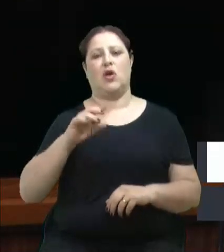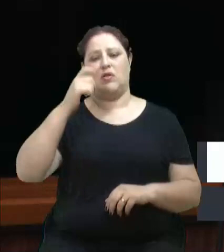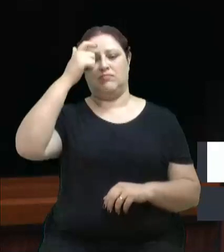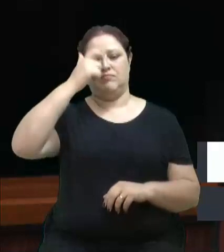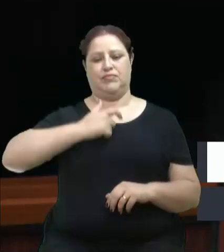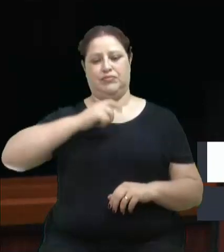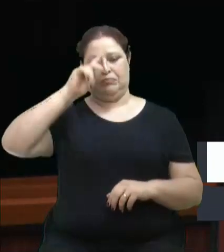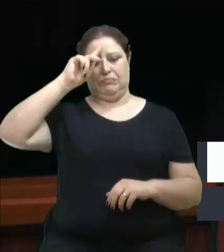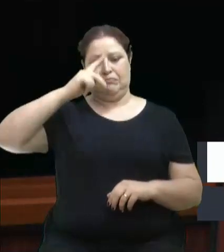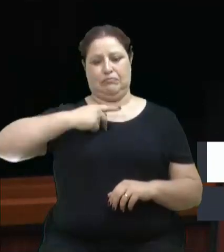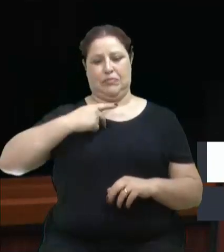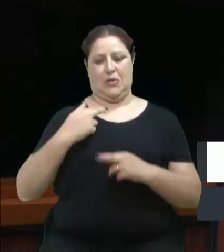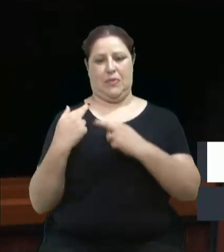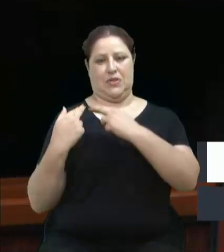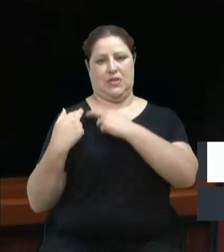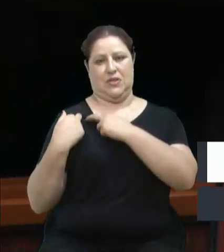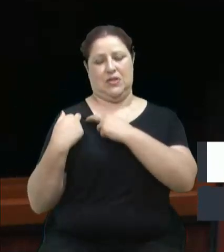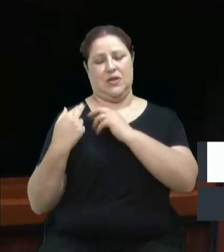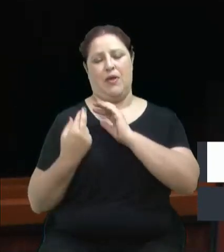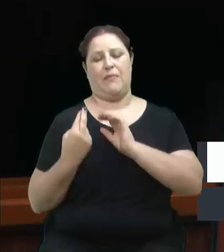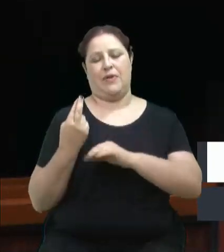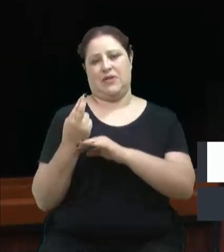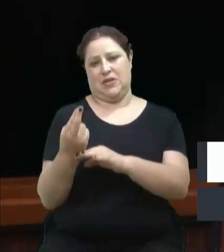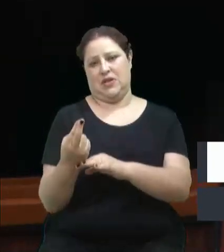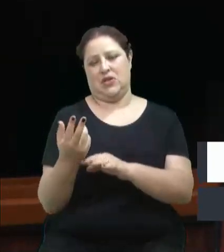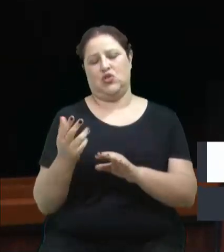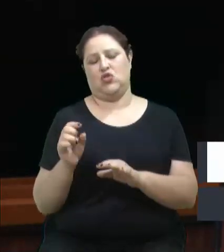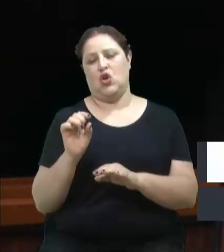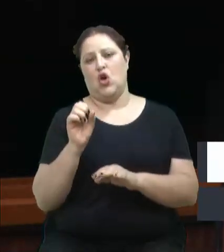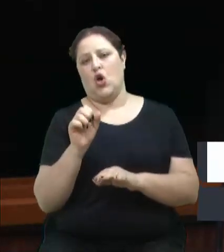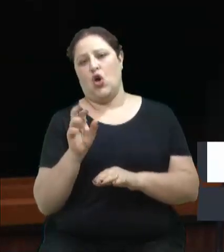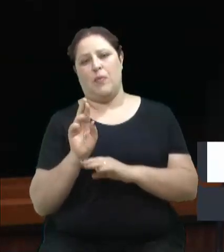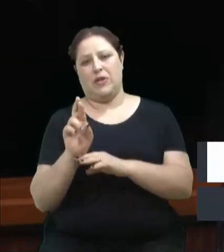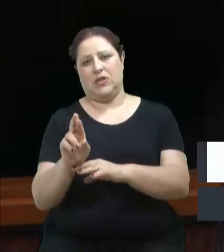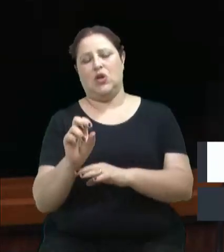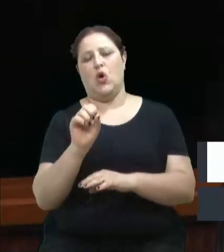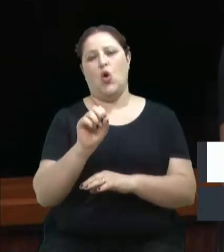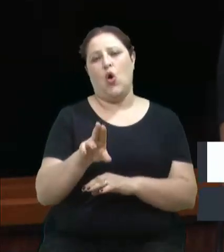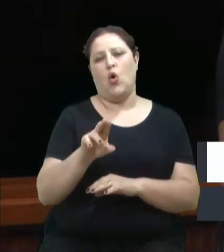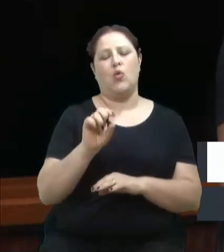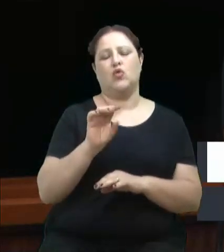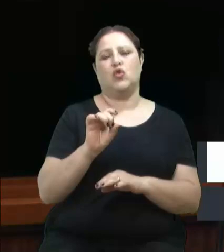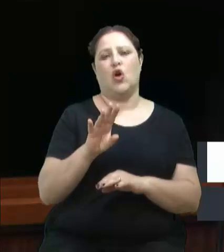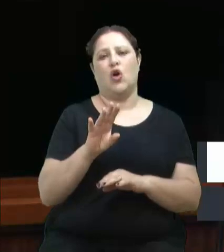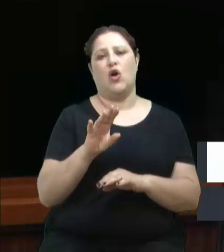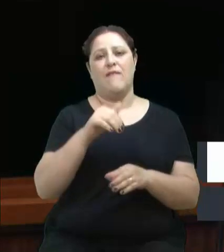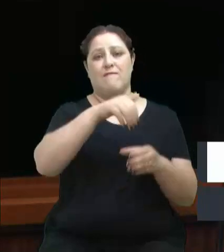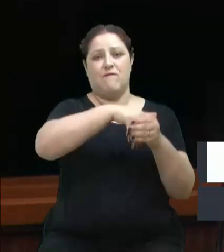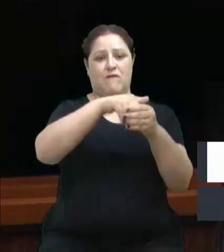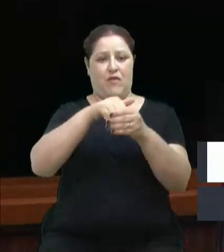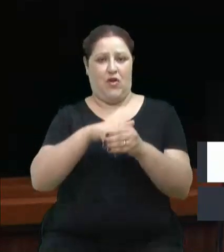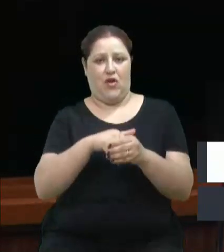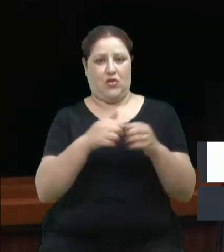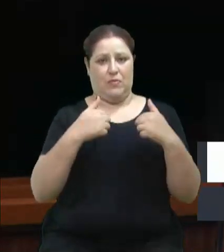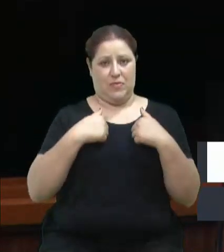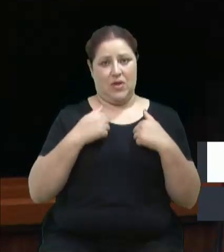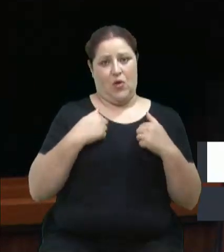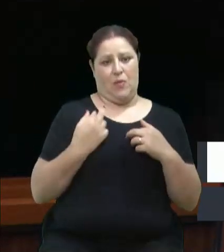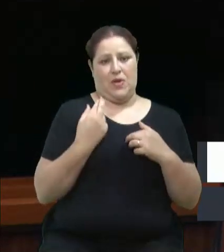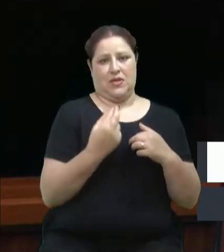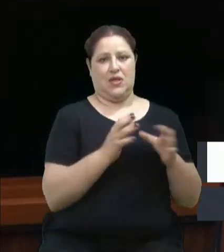daqueles votos que a gente tem. Nós estamos aqui representando uma cidade, a segunda maior cidade do país. E nós